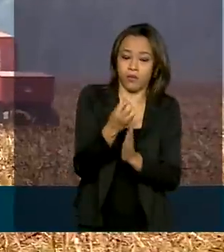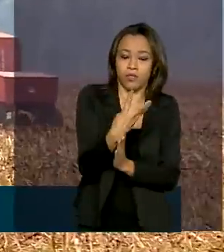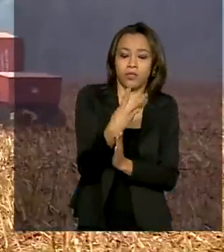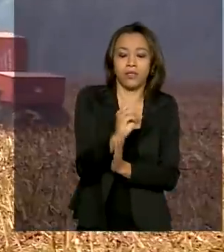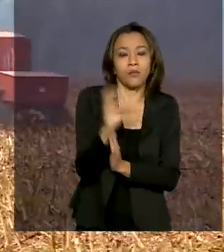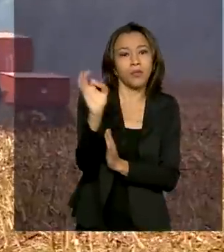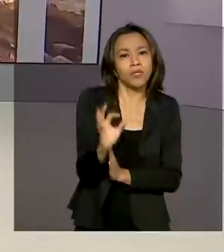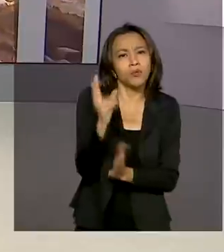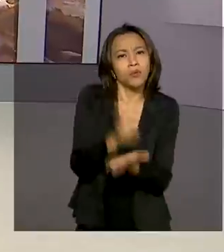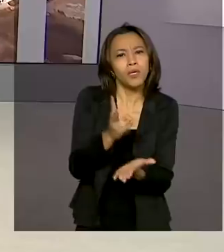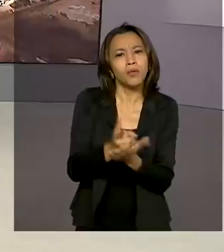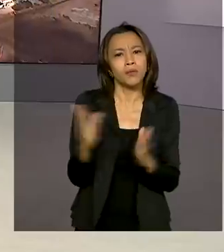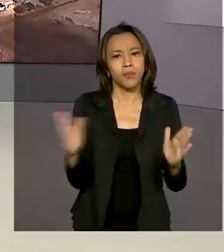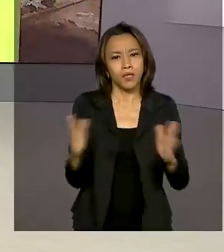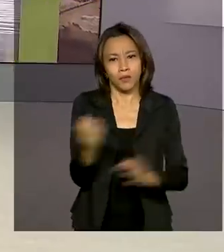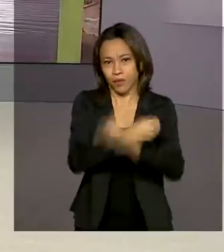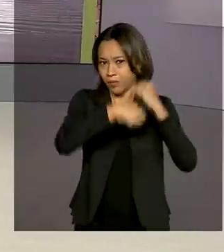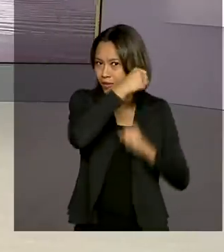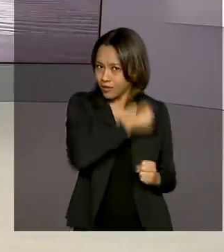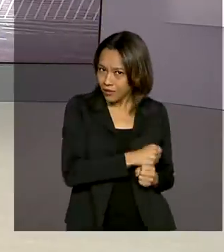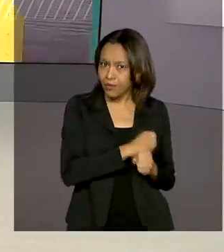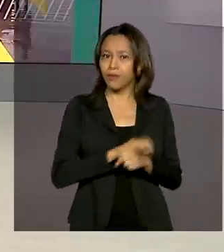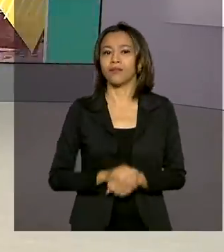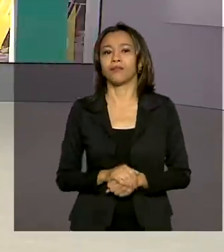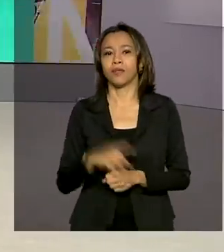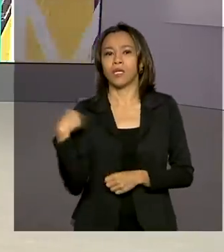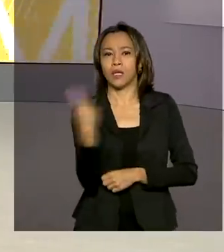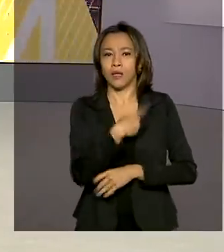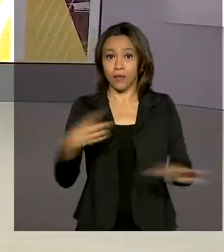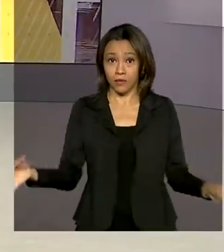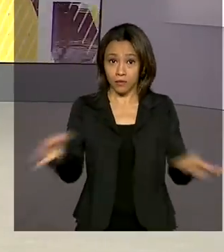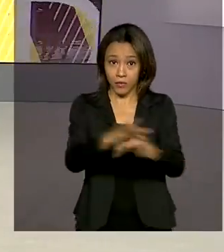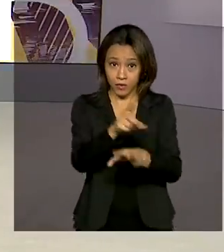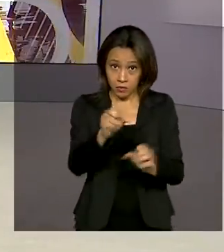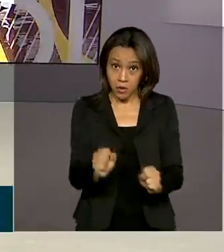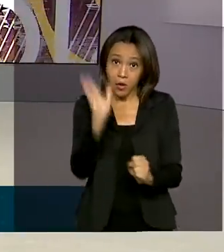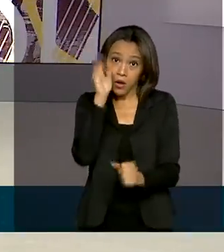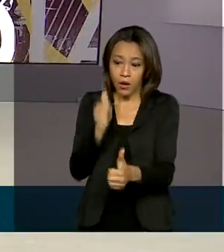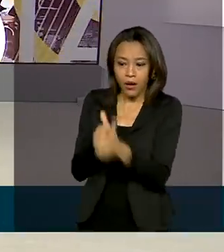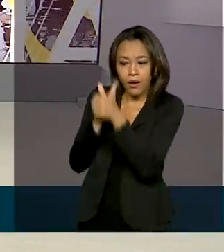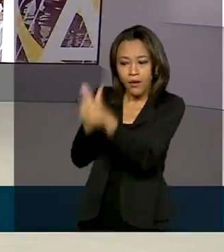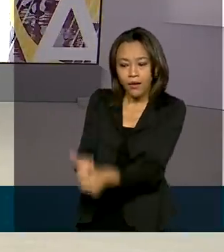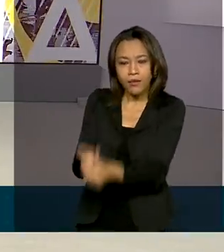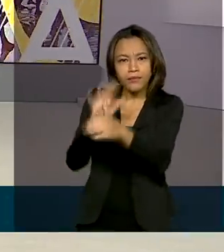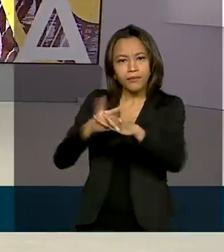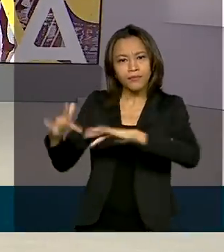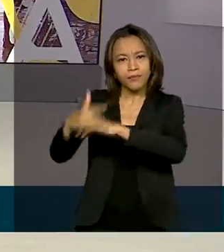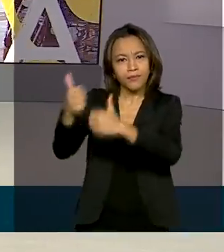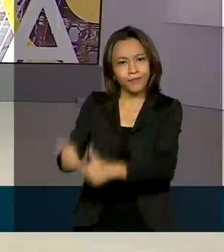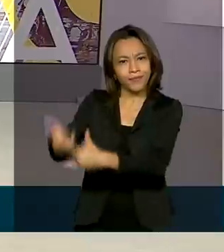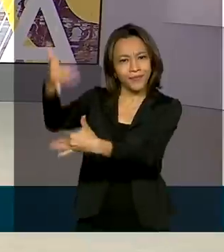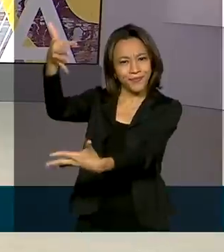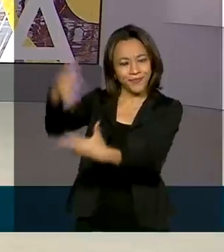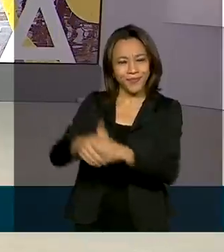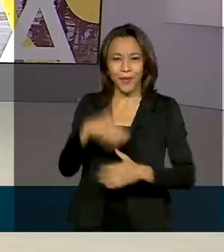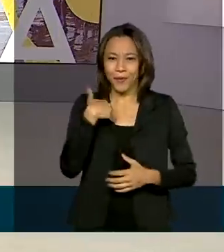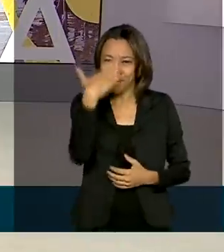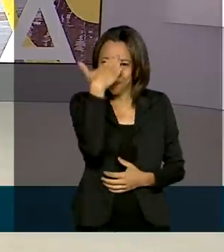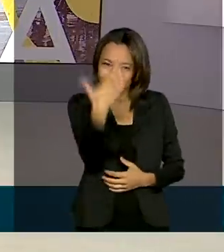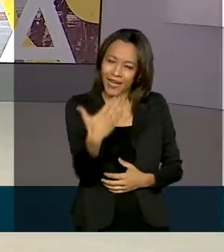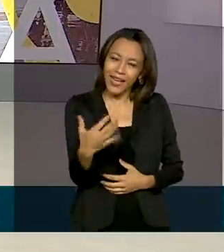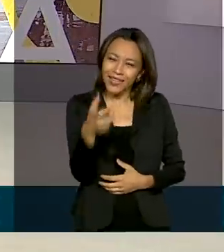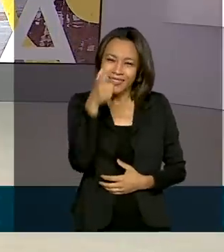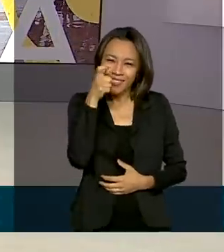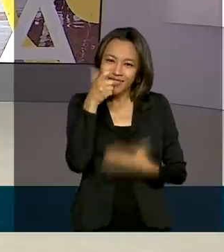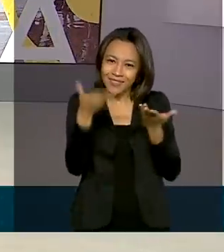do ano passado. O Brasil em Dia termina aqui. Você pode nos acompanhar também pelas redes sociais. Obrigada pela sua